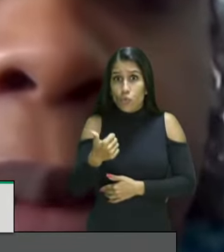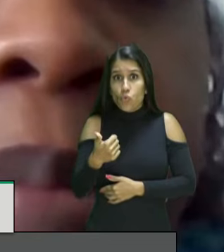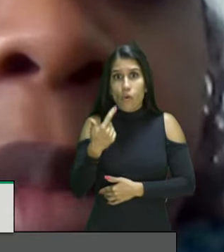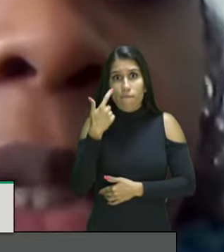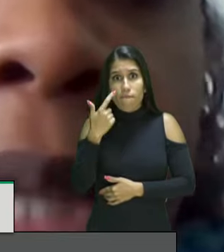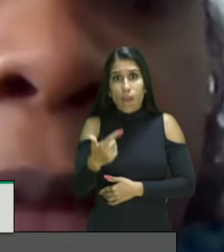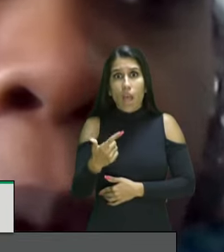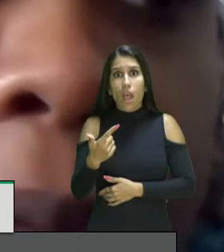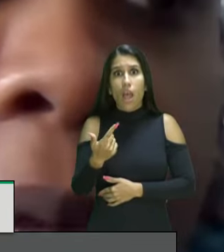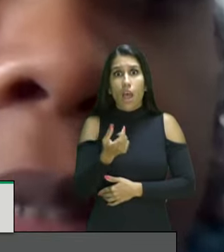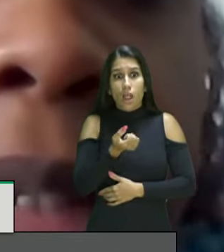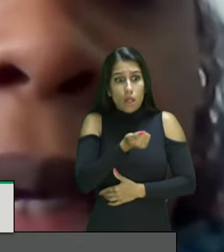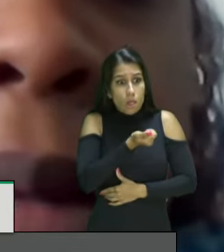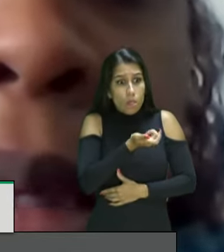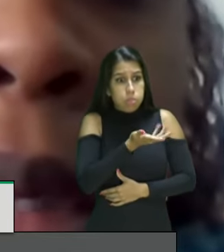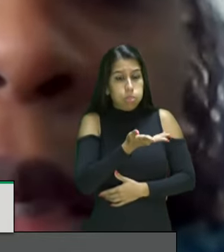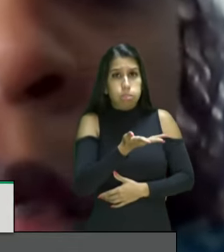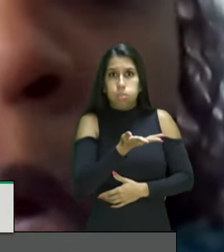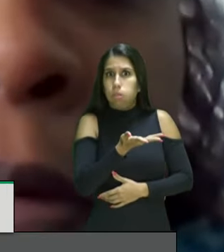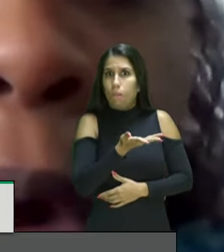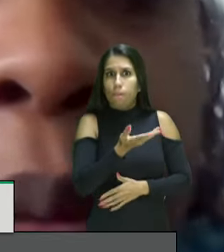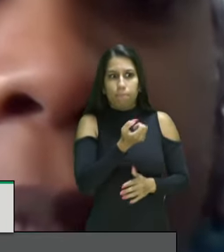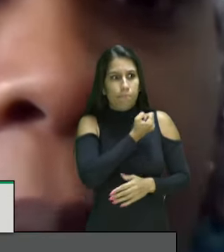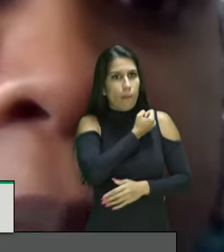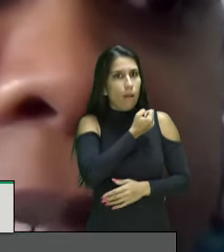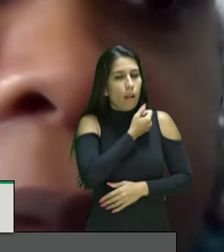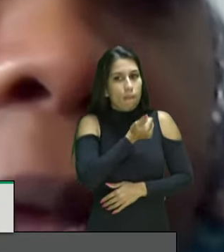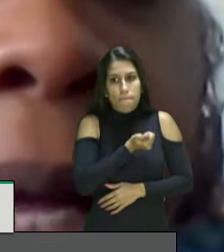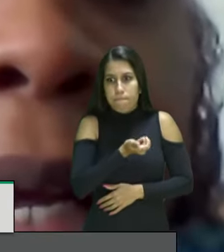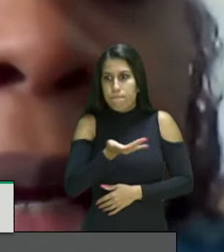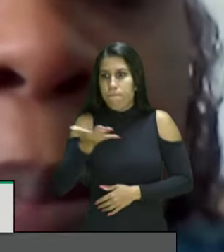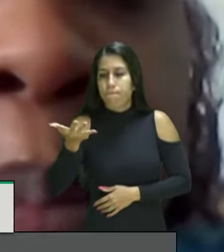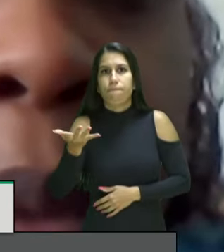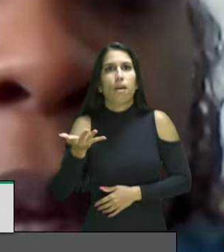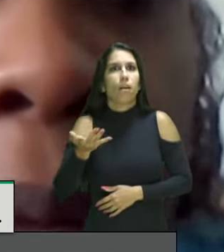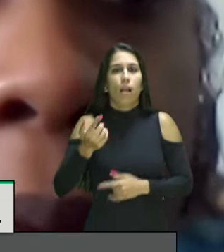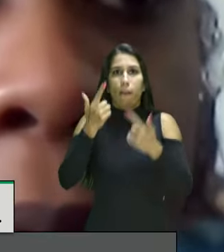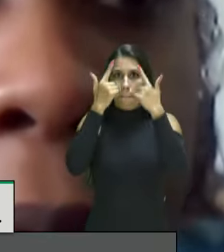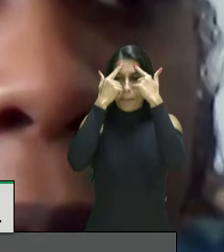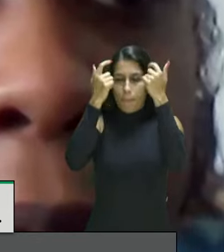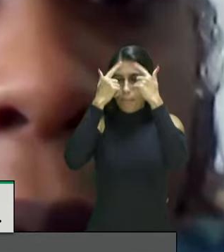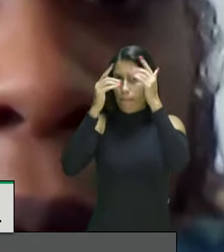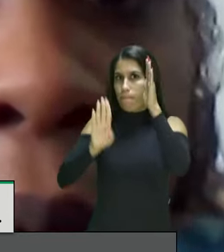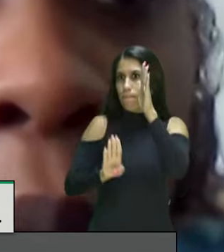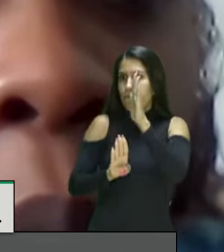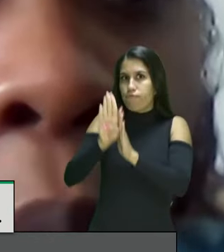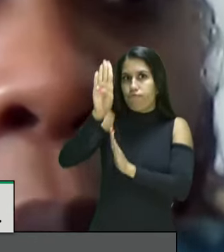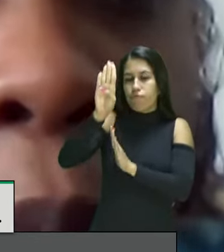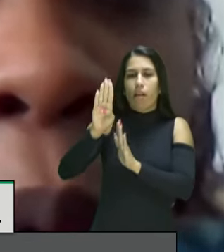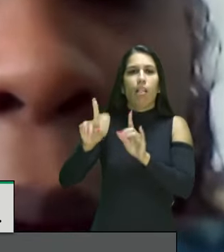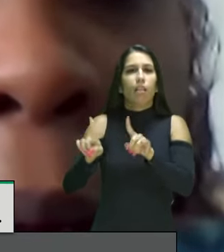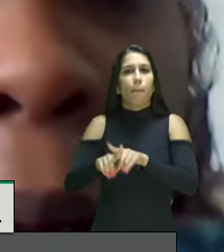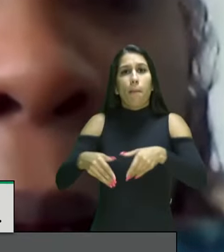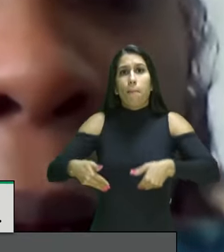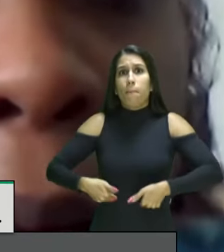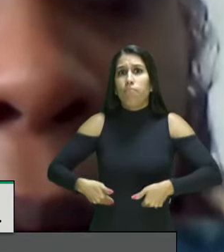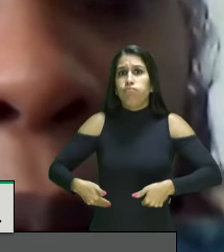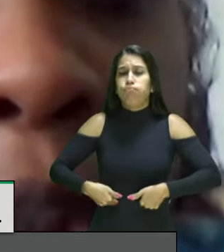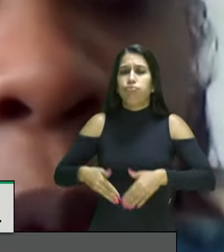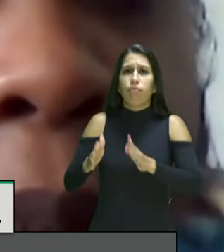número da violência a volta da miséria como